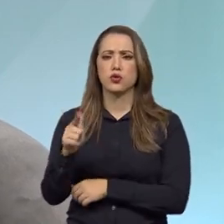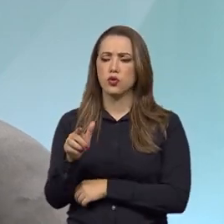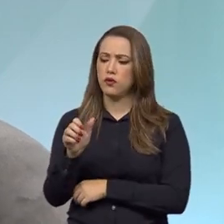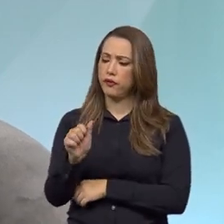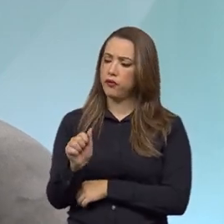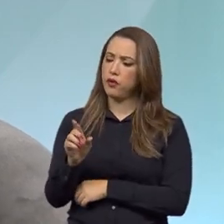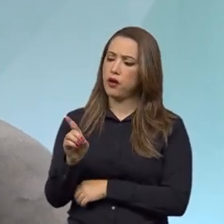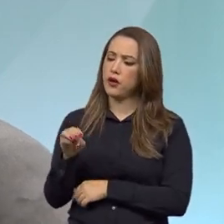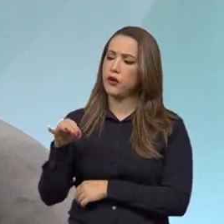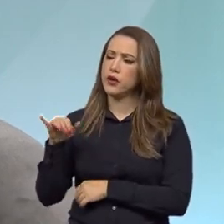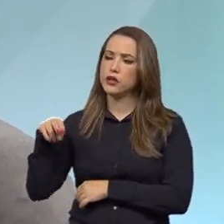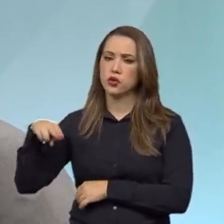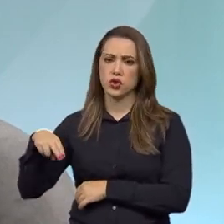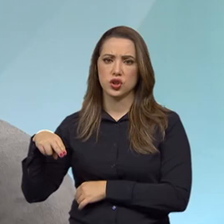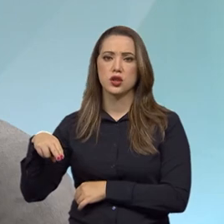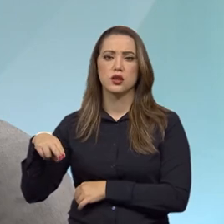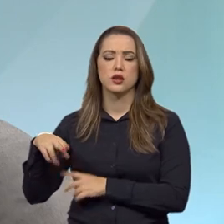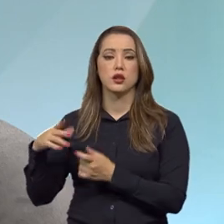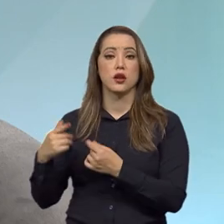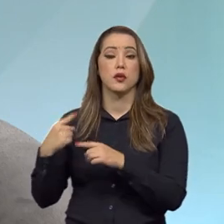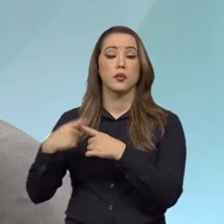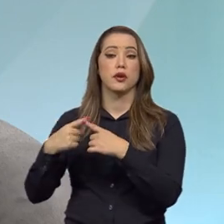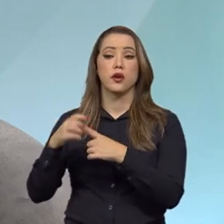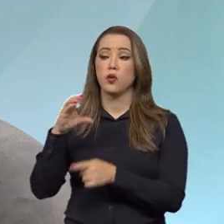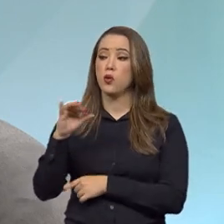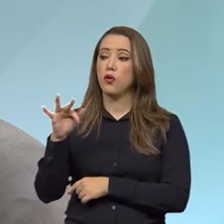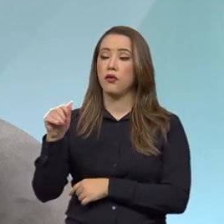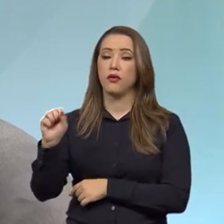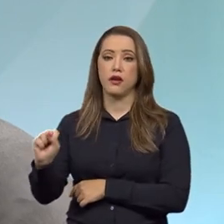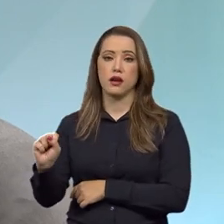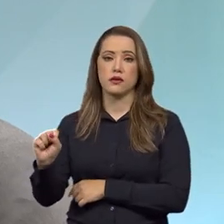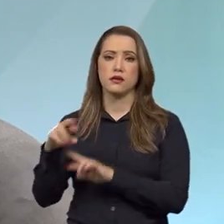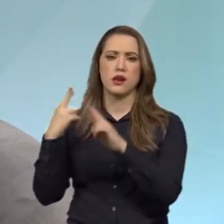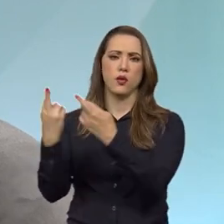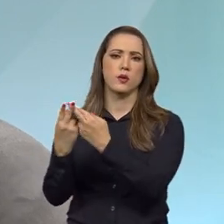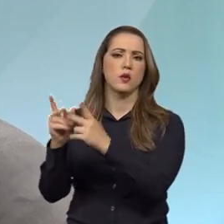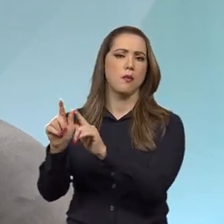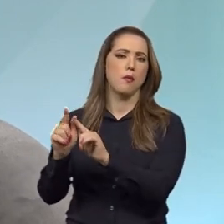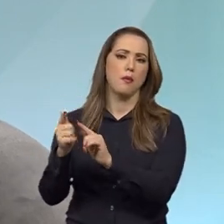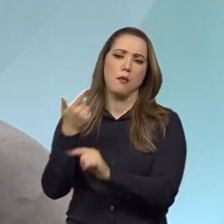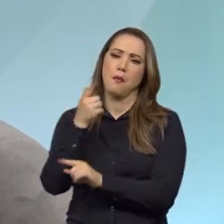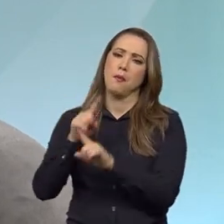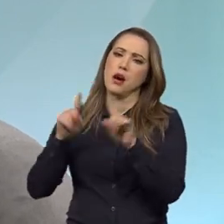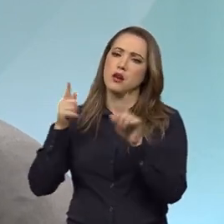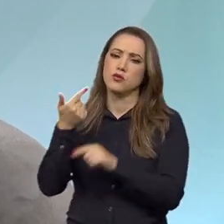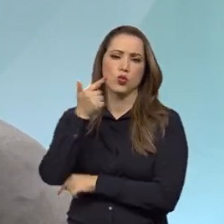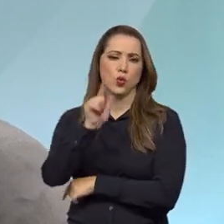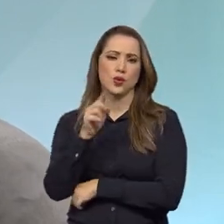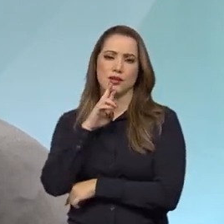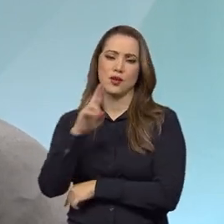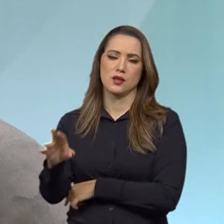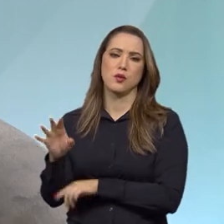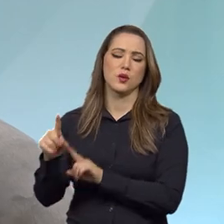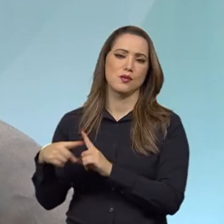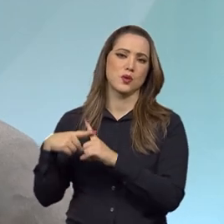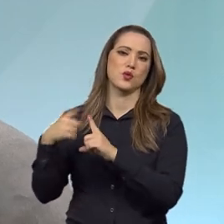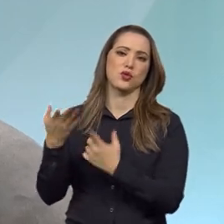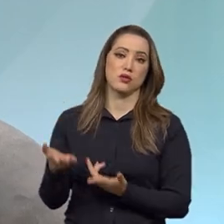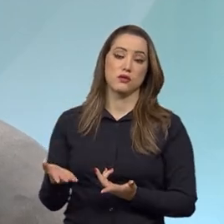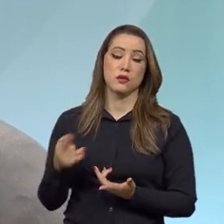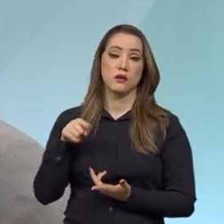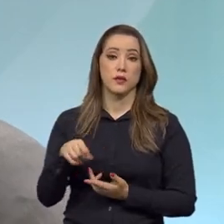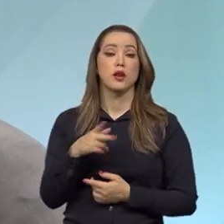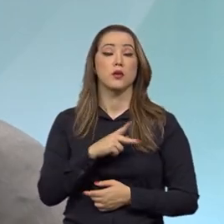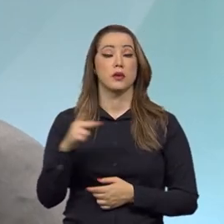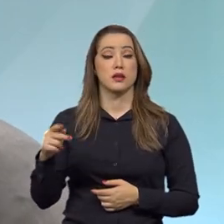CONFAS, se reuniu e, na ótica da Advocacia Geral da União, não resolveu a situação. E, portanto, o presidente da República tem legitimidade constitucional